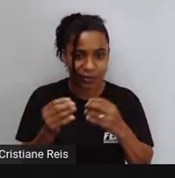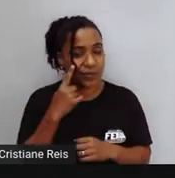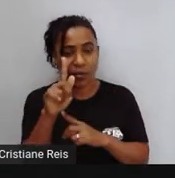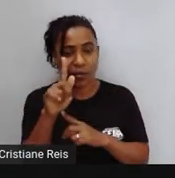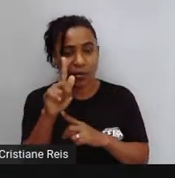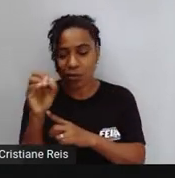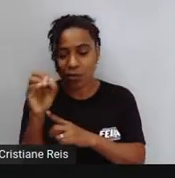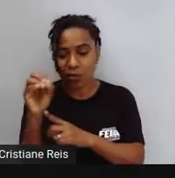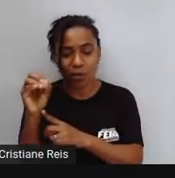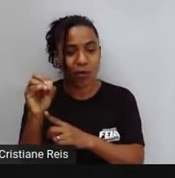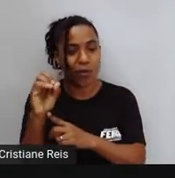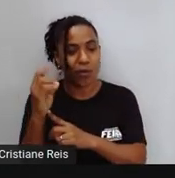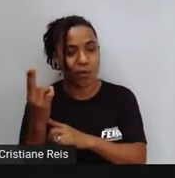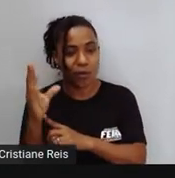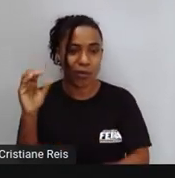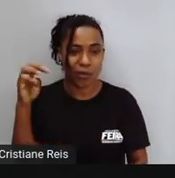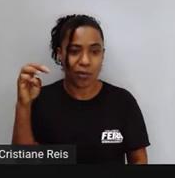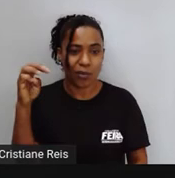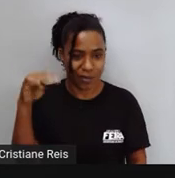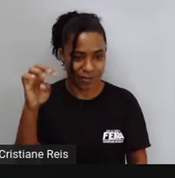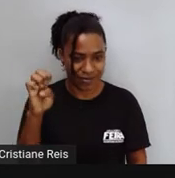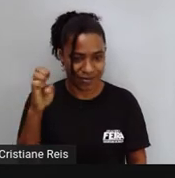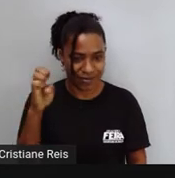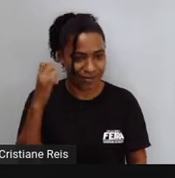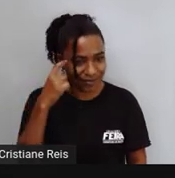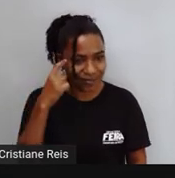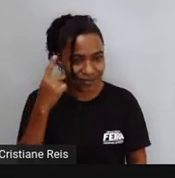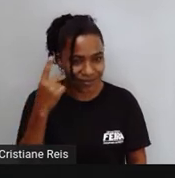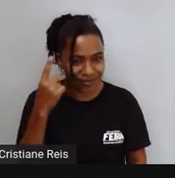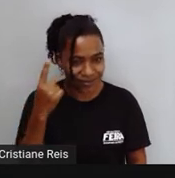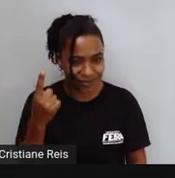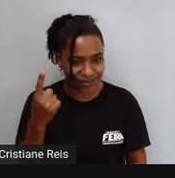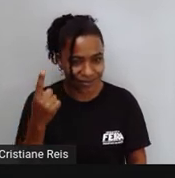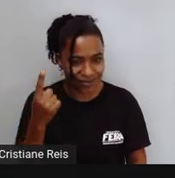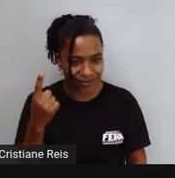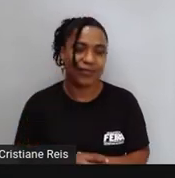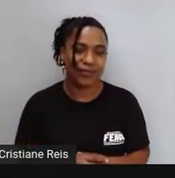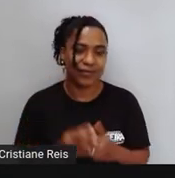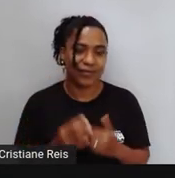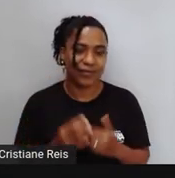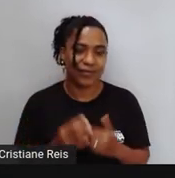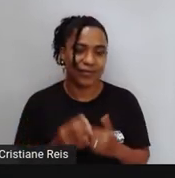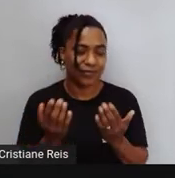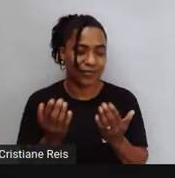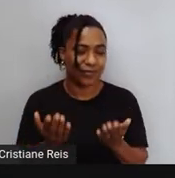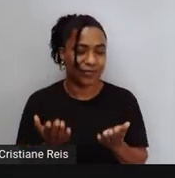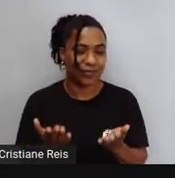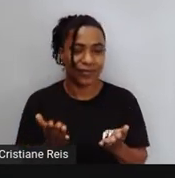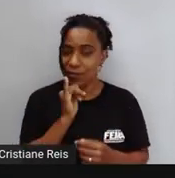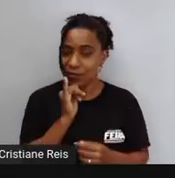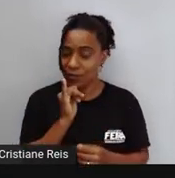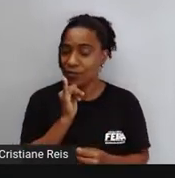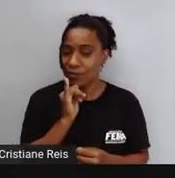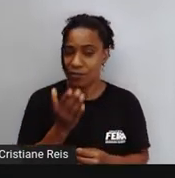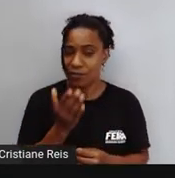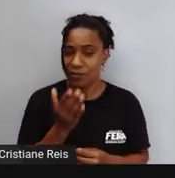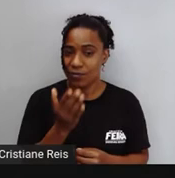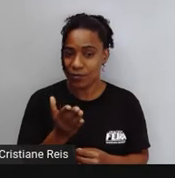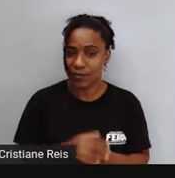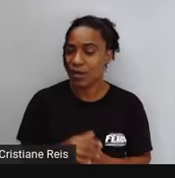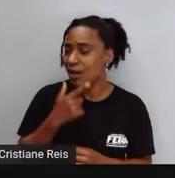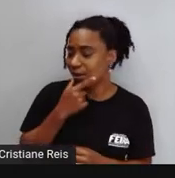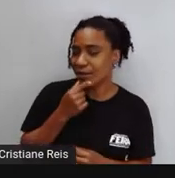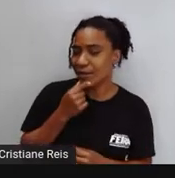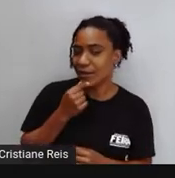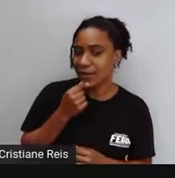Indicando a atividade física He went Swim In the morning Ele foi nadar